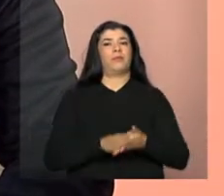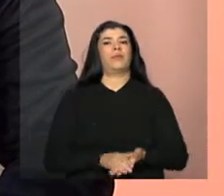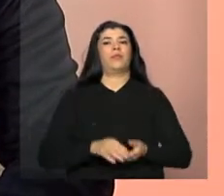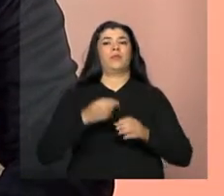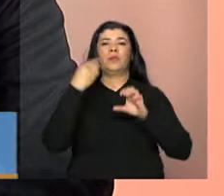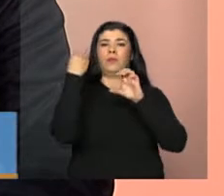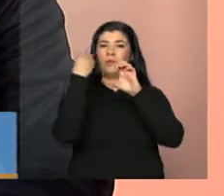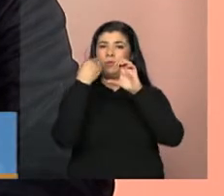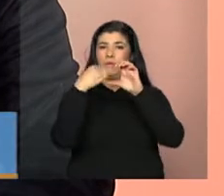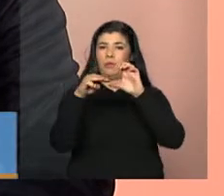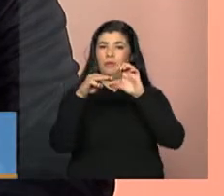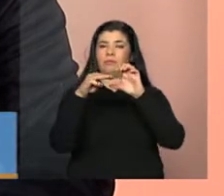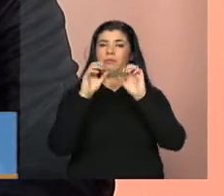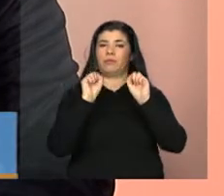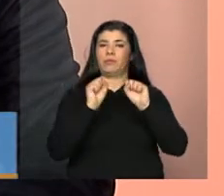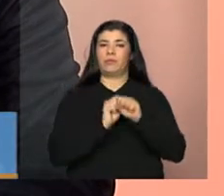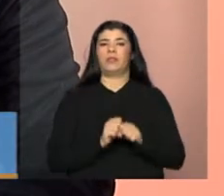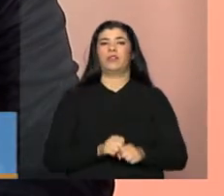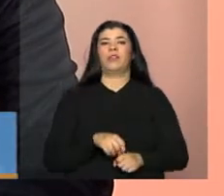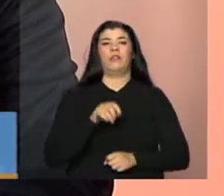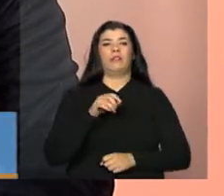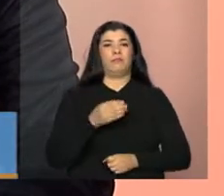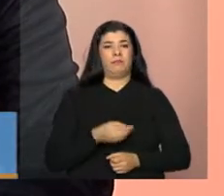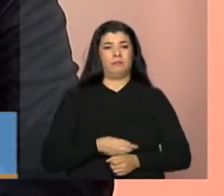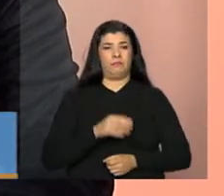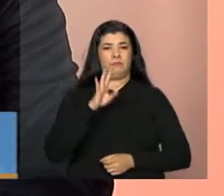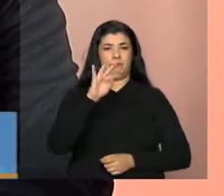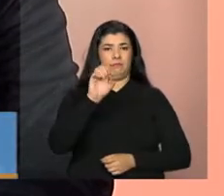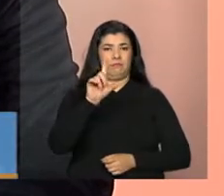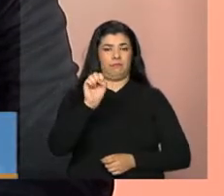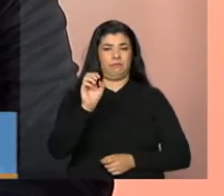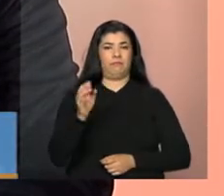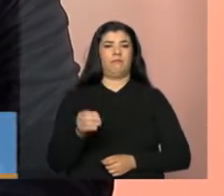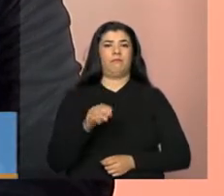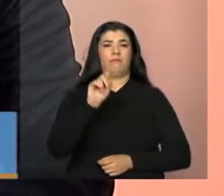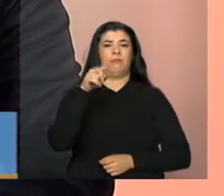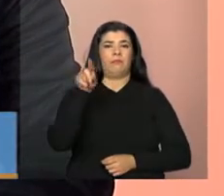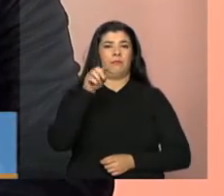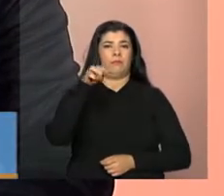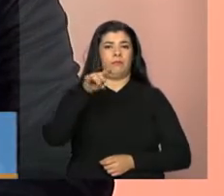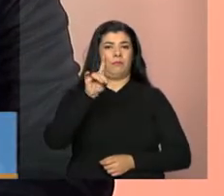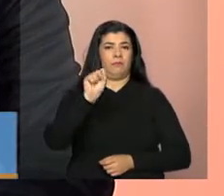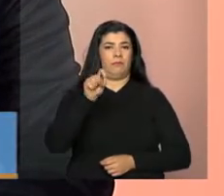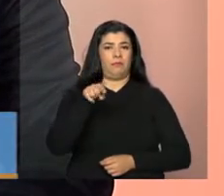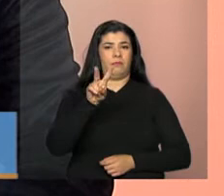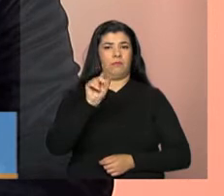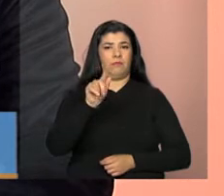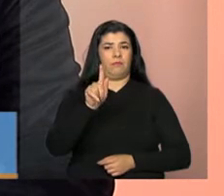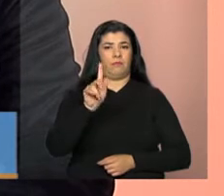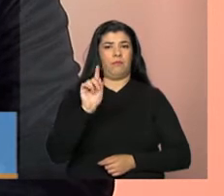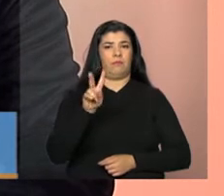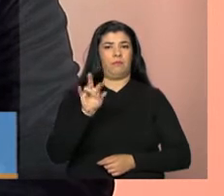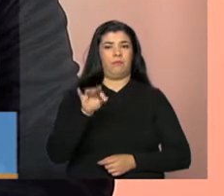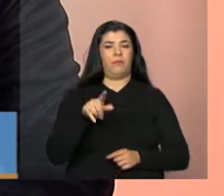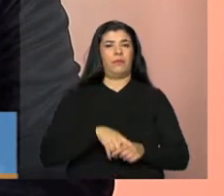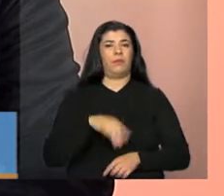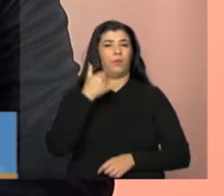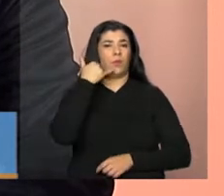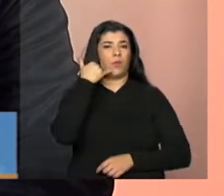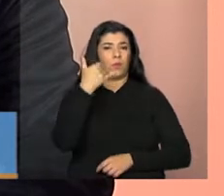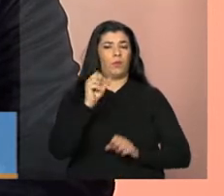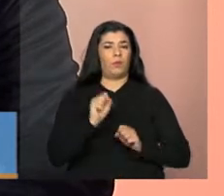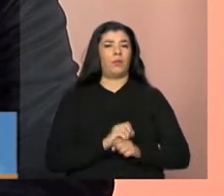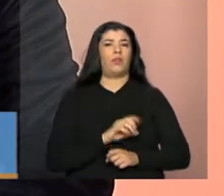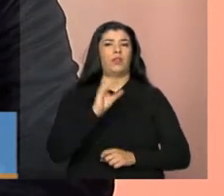Nosso e-mail é o tele.mds.gov.br. Os telefones da NBR são 0 operadora